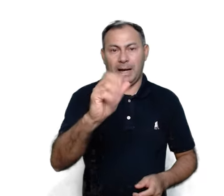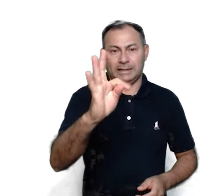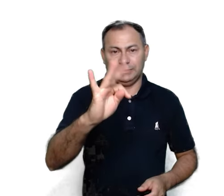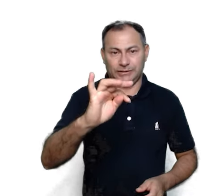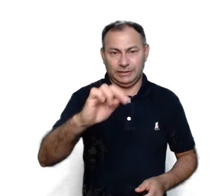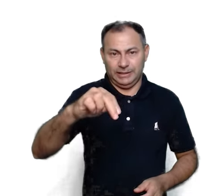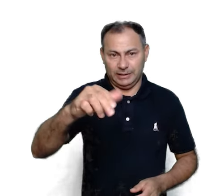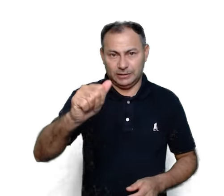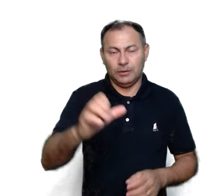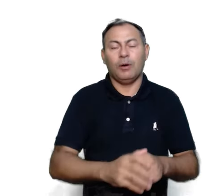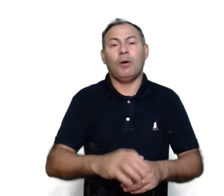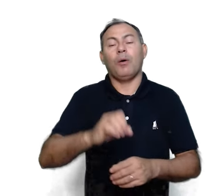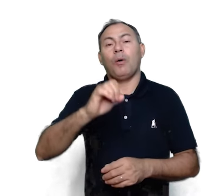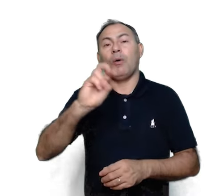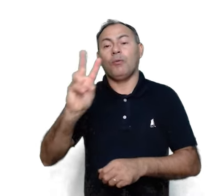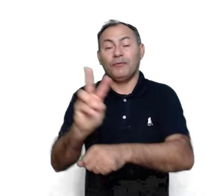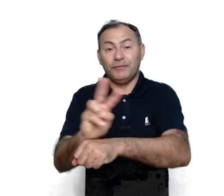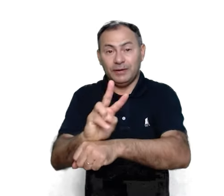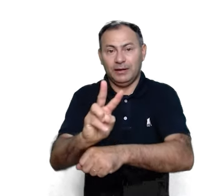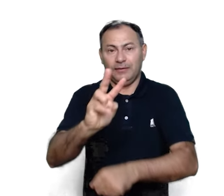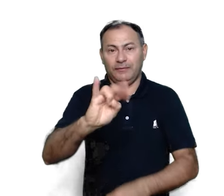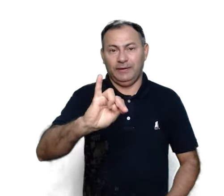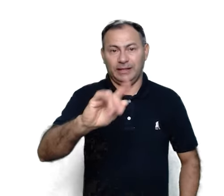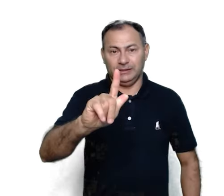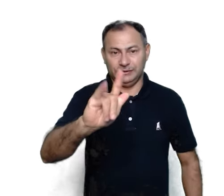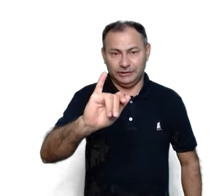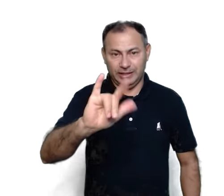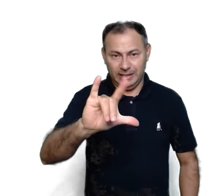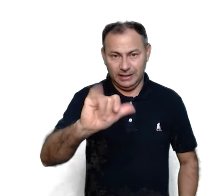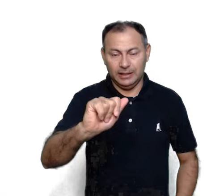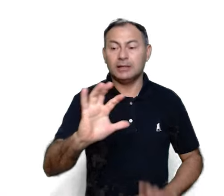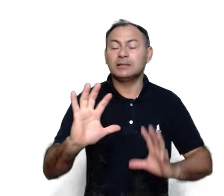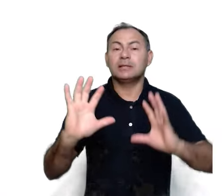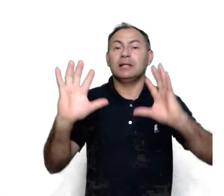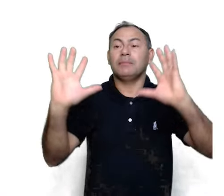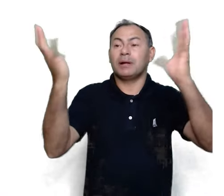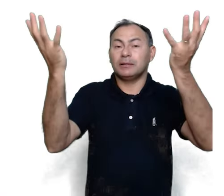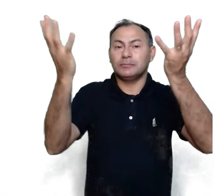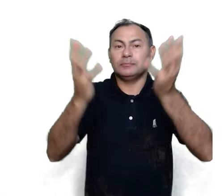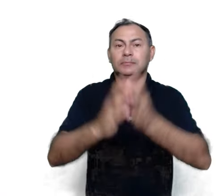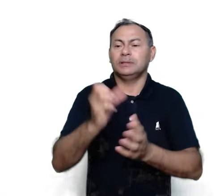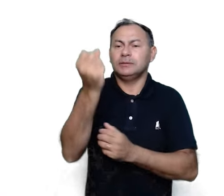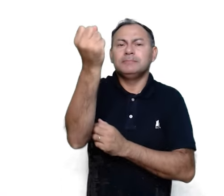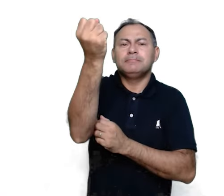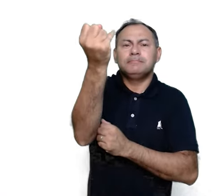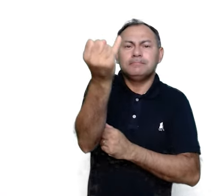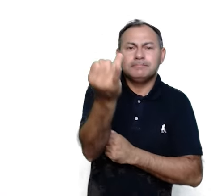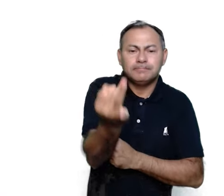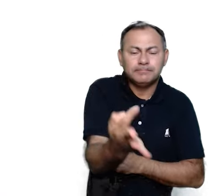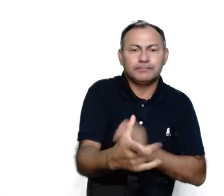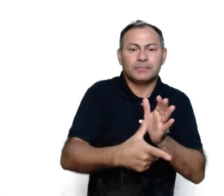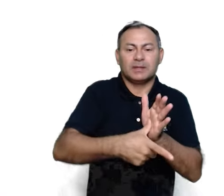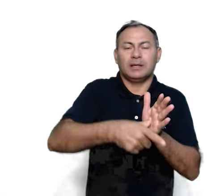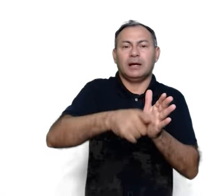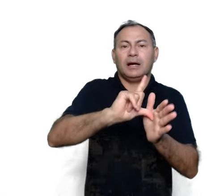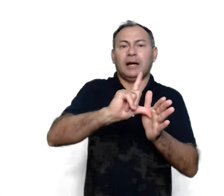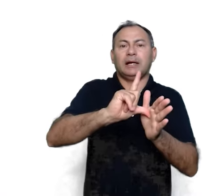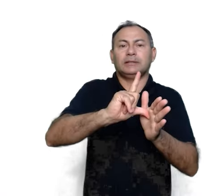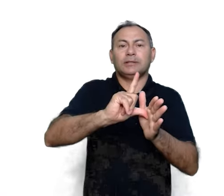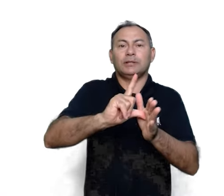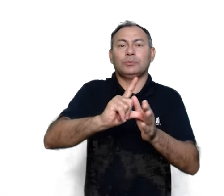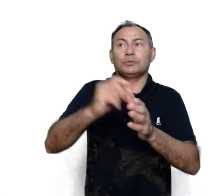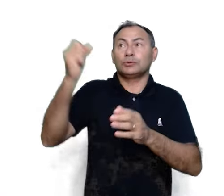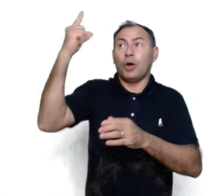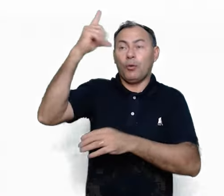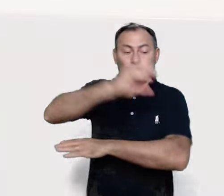ou chamado de vigílias, celebrado de madrugada, antes do nascer